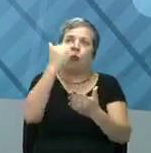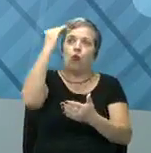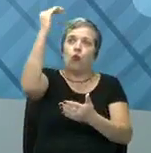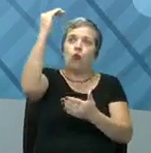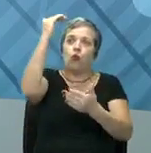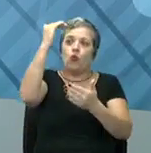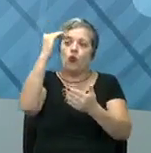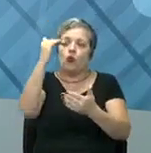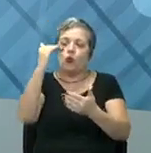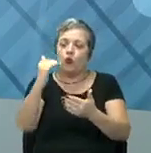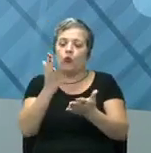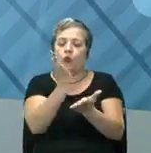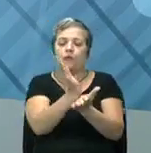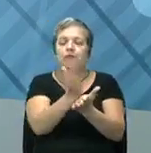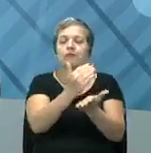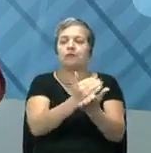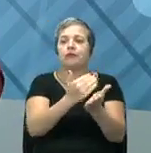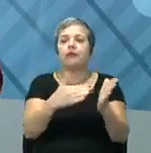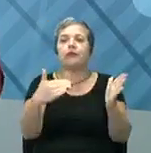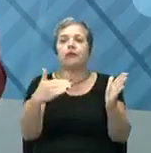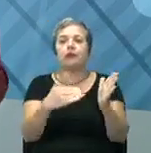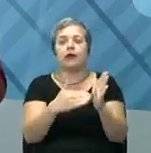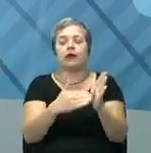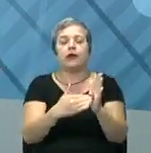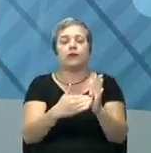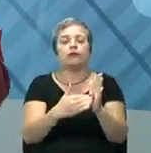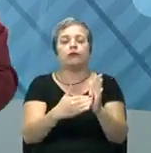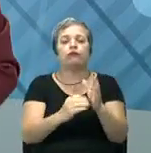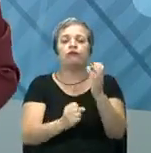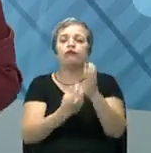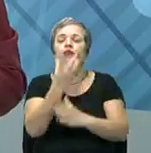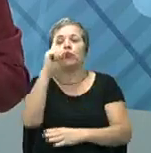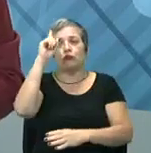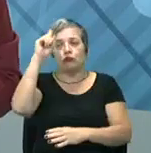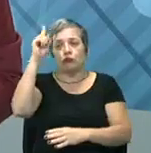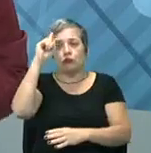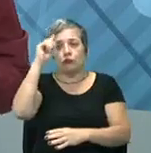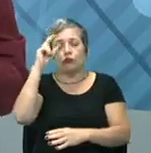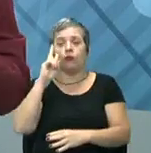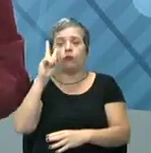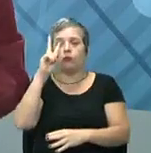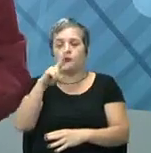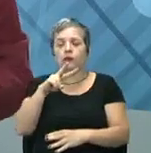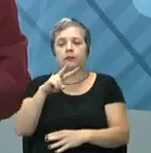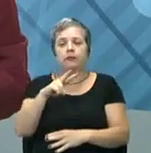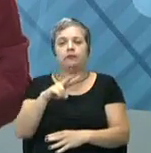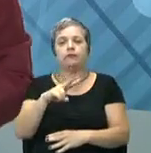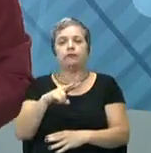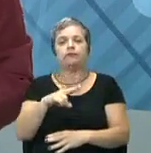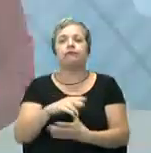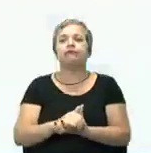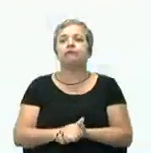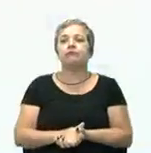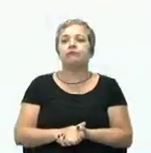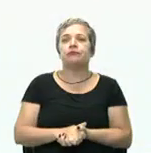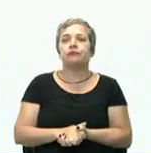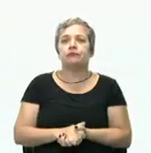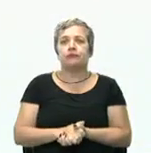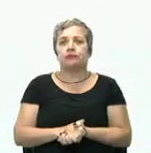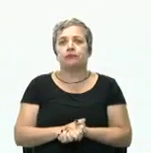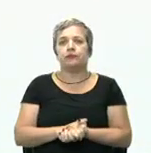sendo distribuído até no dia a dia do operário. Vamos ver isso num esquema para facilitar o entendimento?